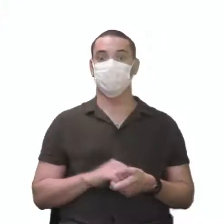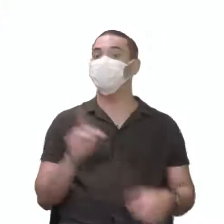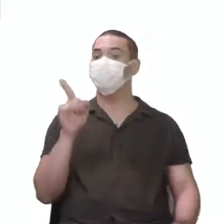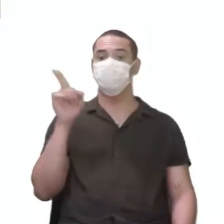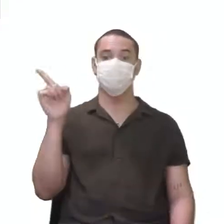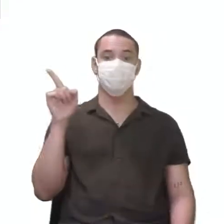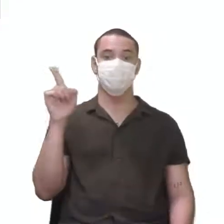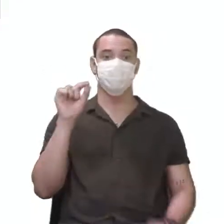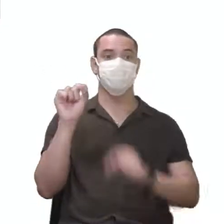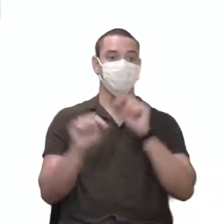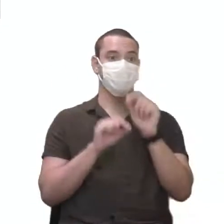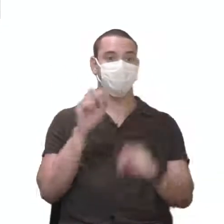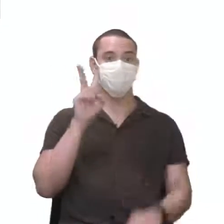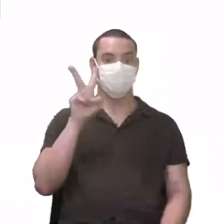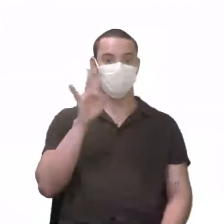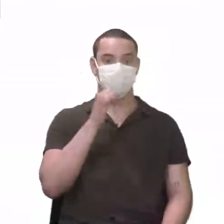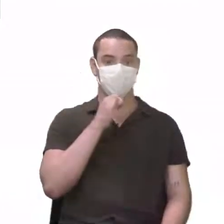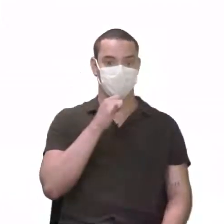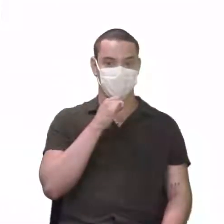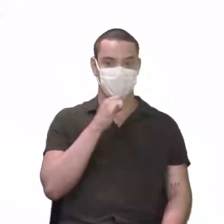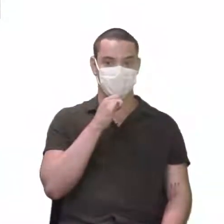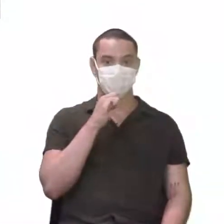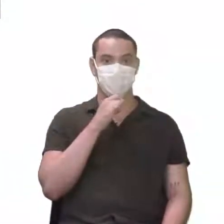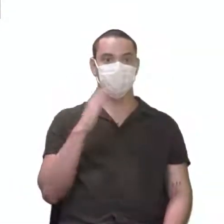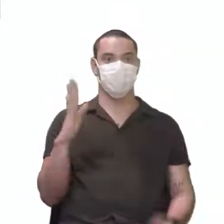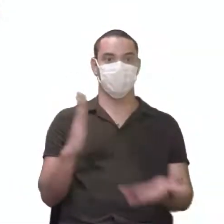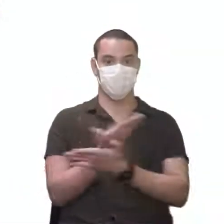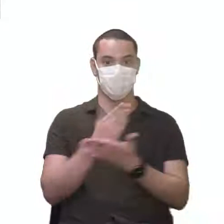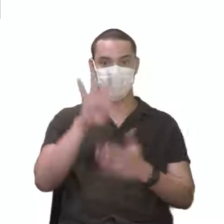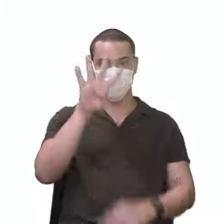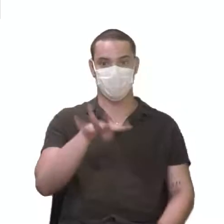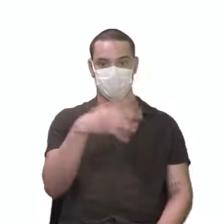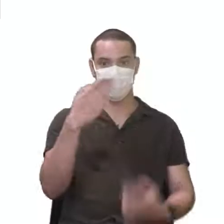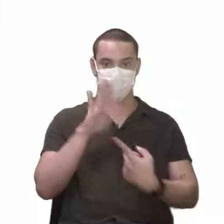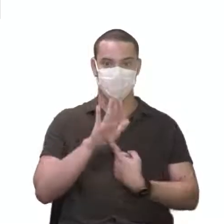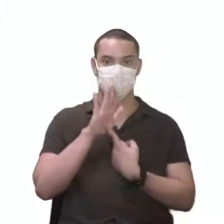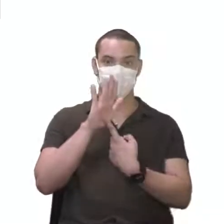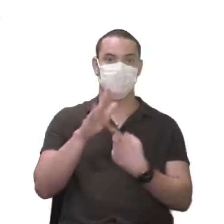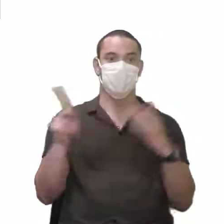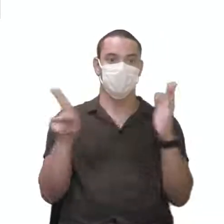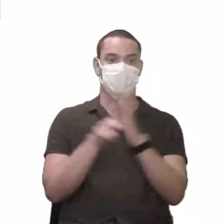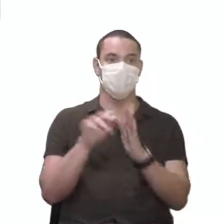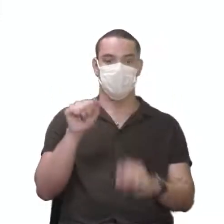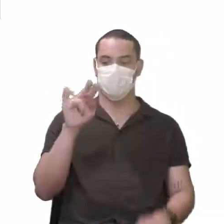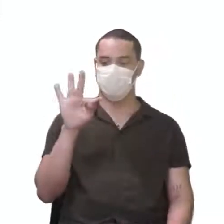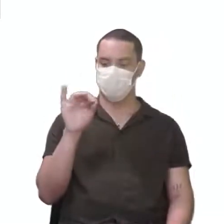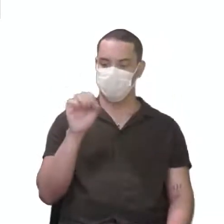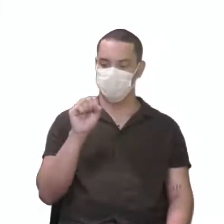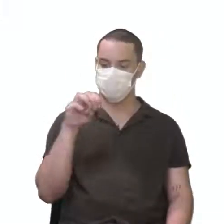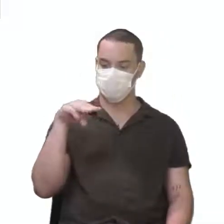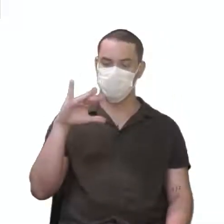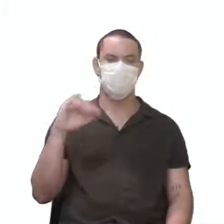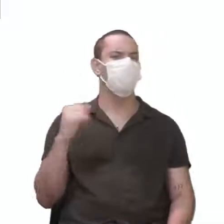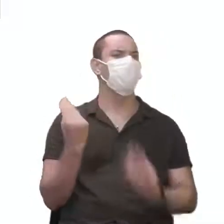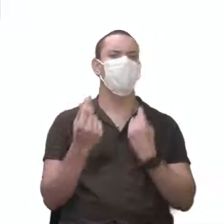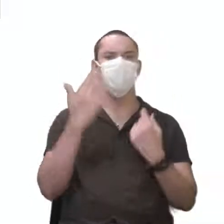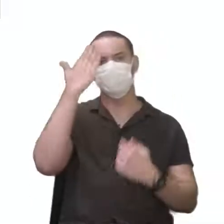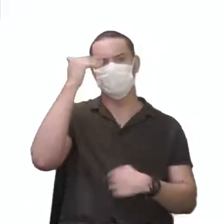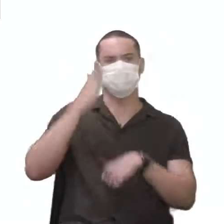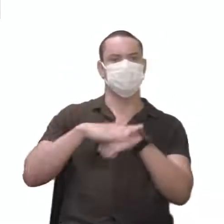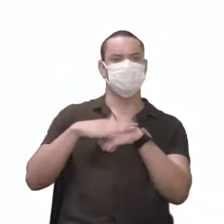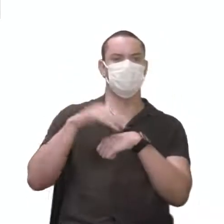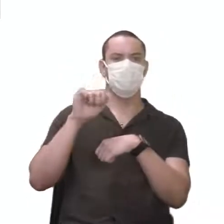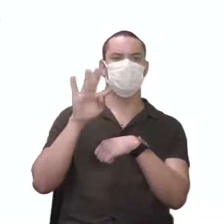tem dois exemplos de eredrogramas em relação à herança autossômica. Como é que eu sei que uma herança é